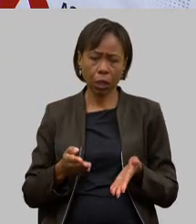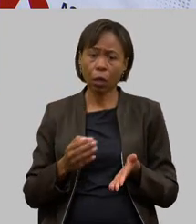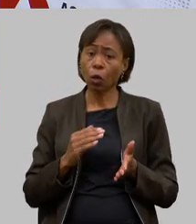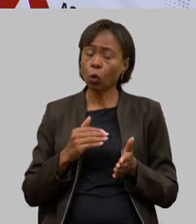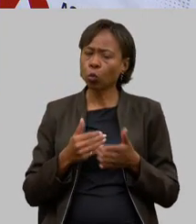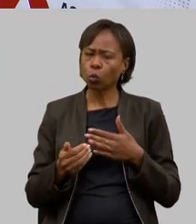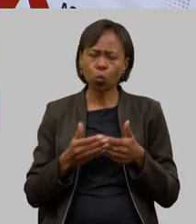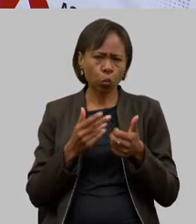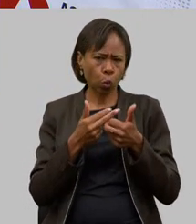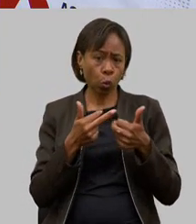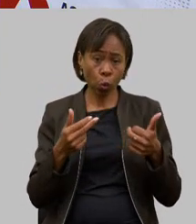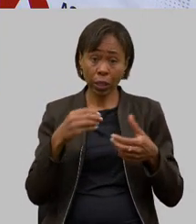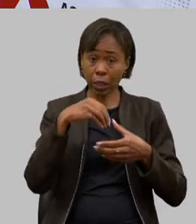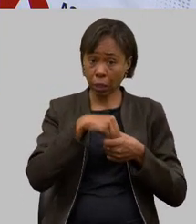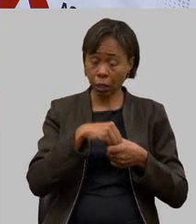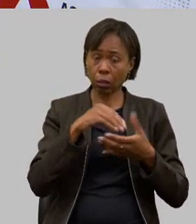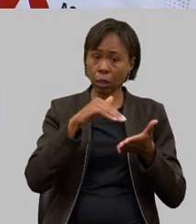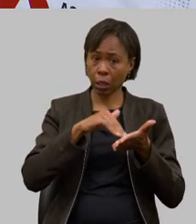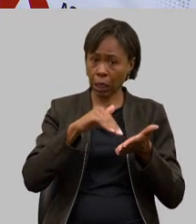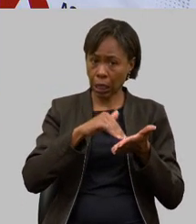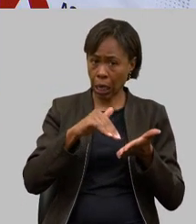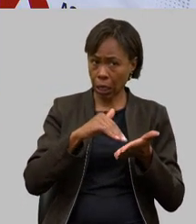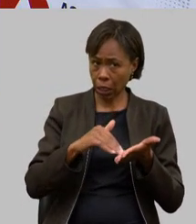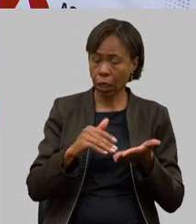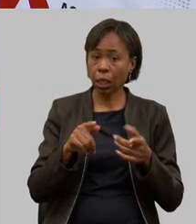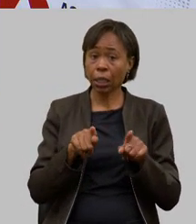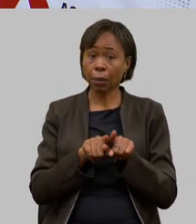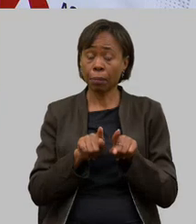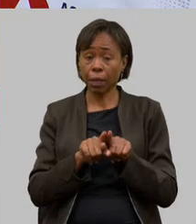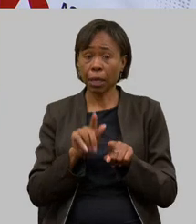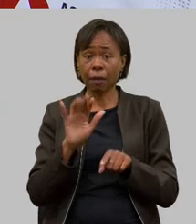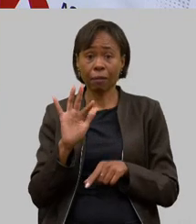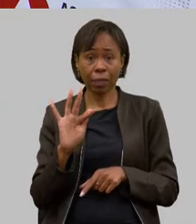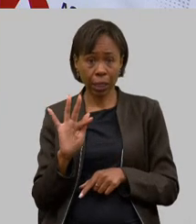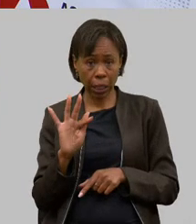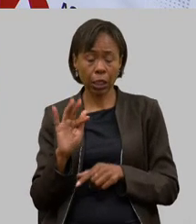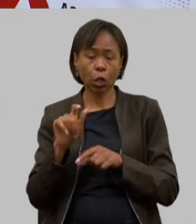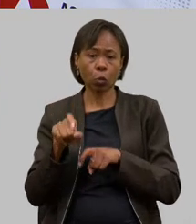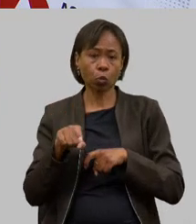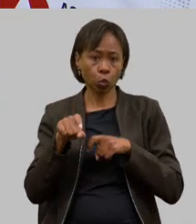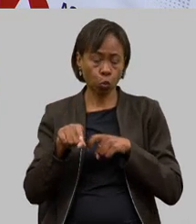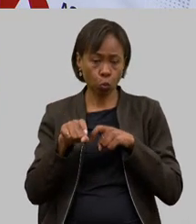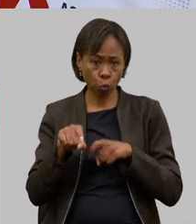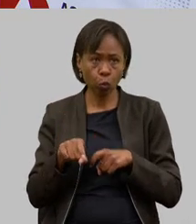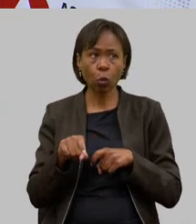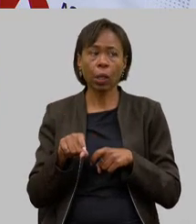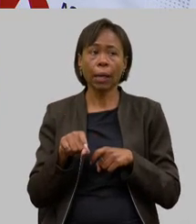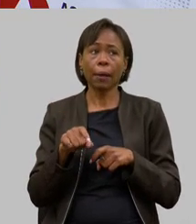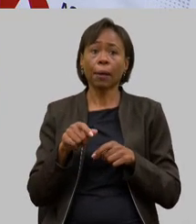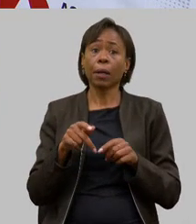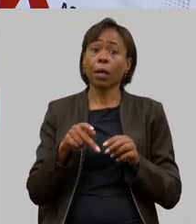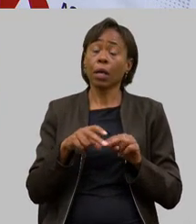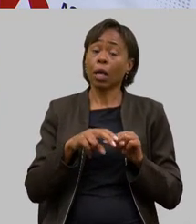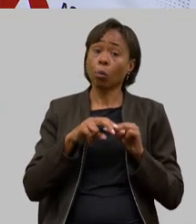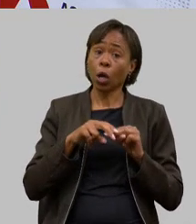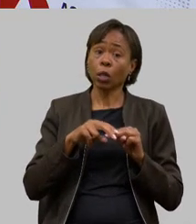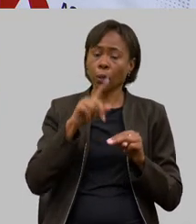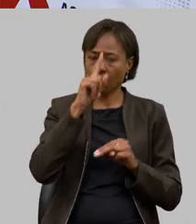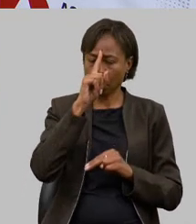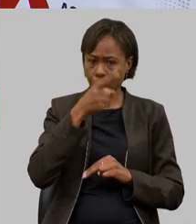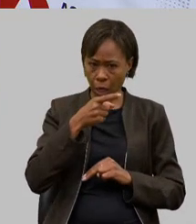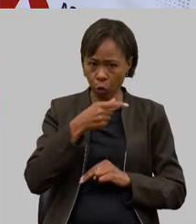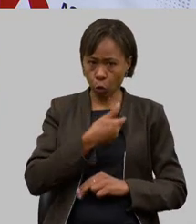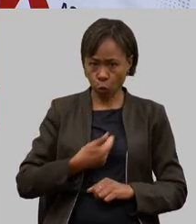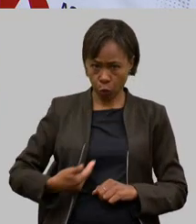dentro da secretaria envolvendo inclusive a federação da agricultura e por determinação do nosso governador Romeu Zema a CEMIG tem